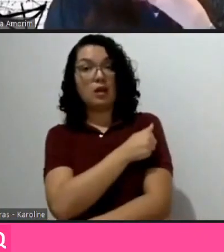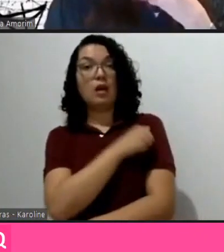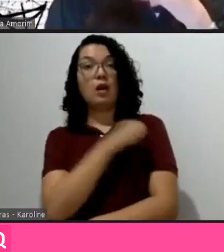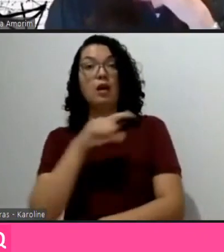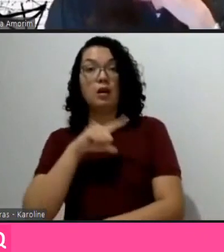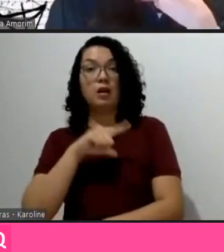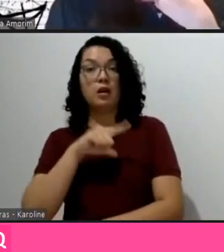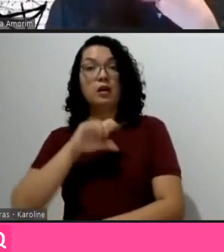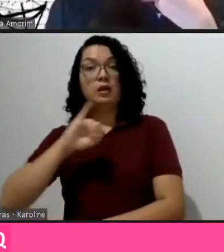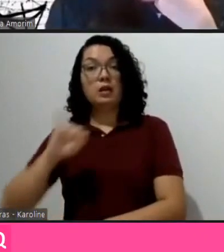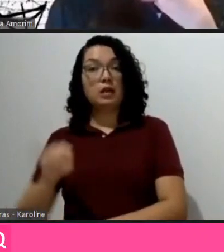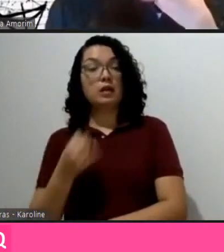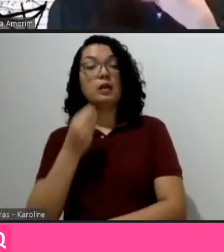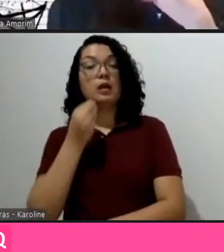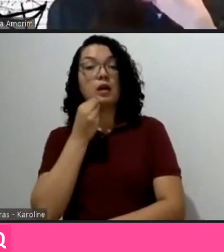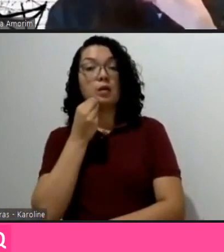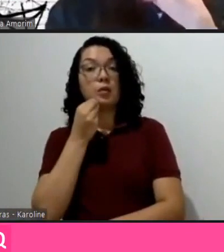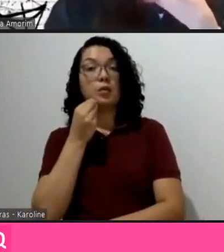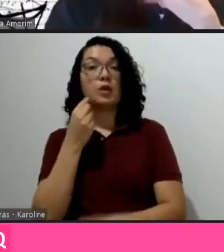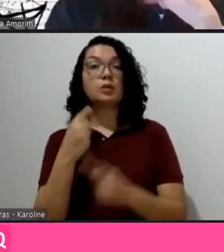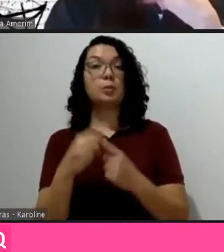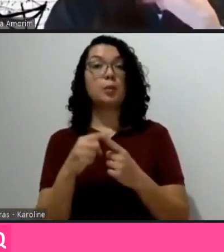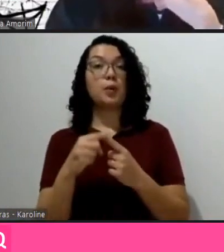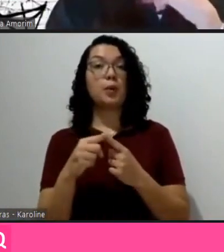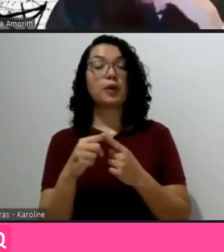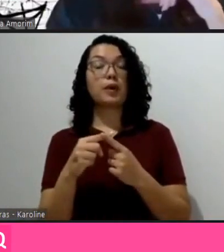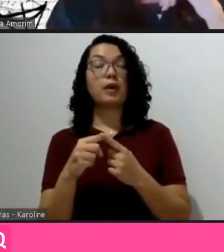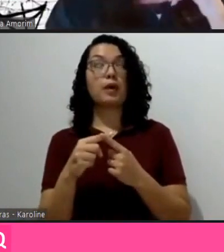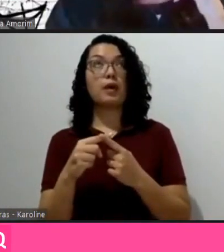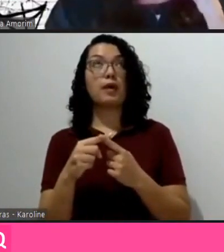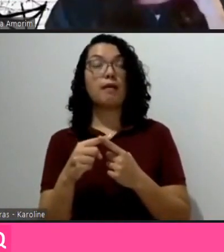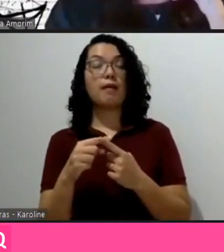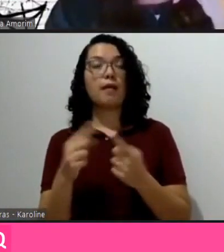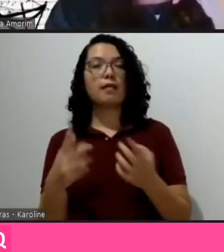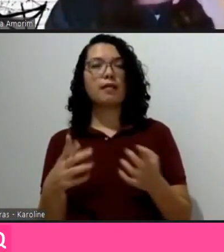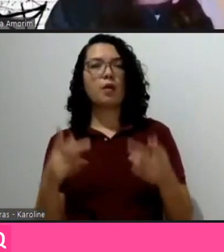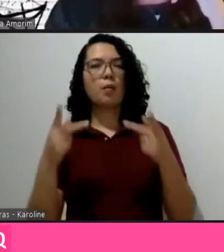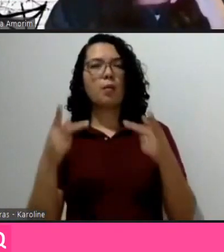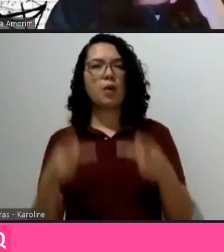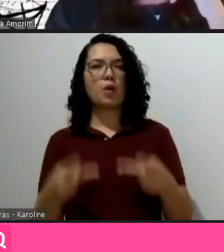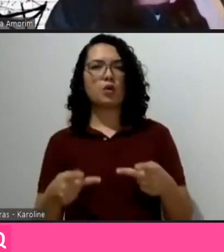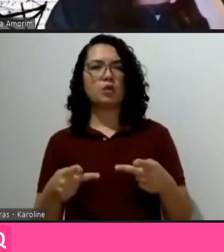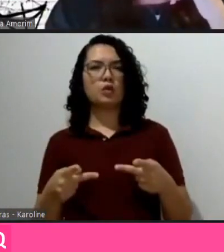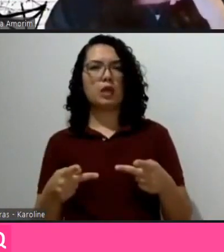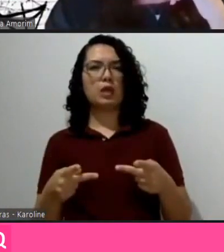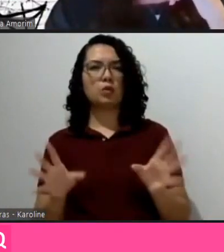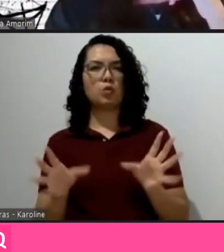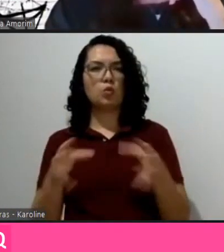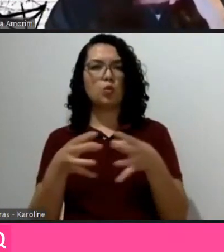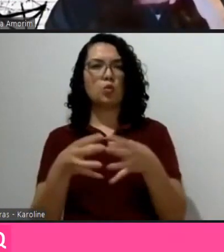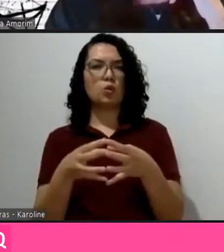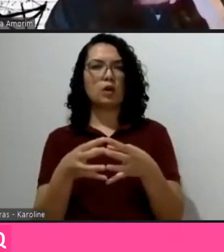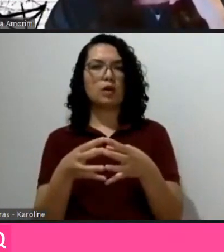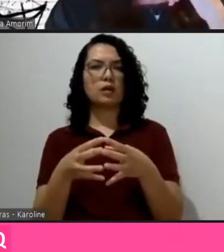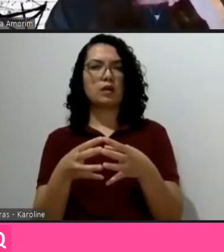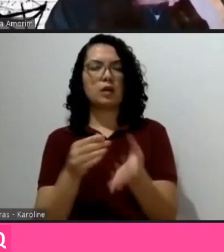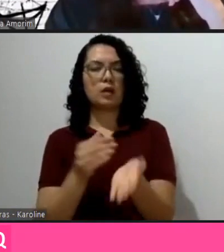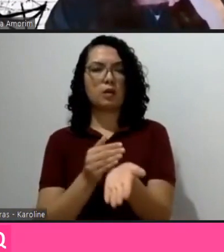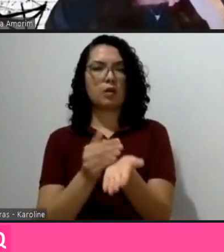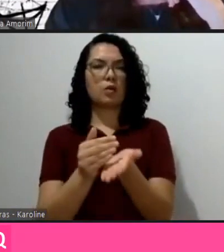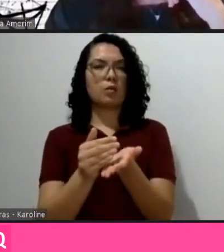desenvolvendo um polo regional, é um hub de desenvolvimento sustentável, que envolve não só